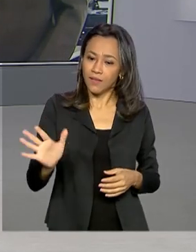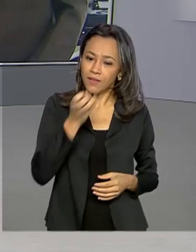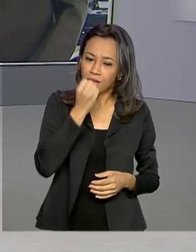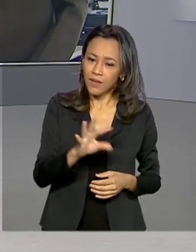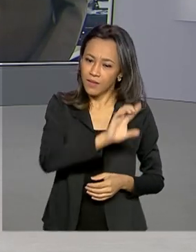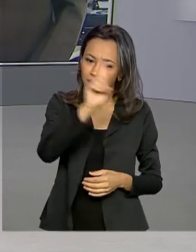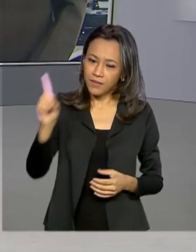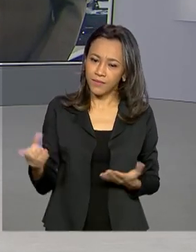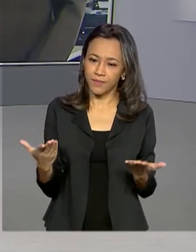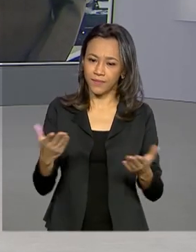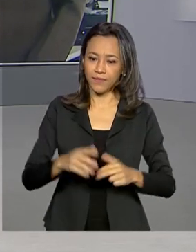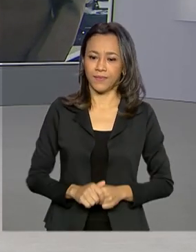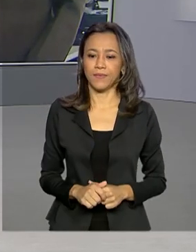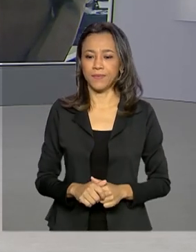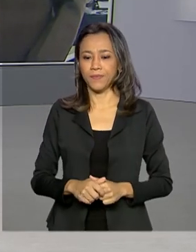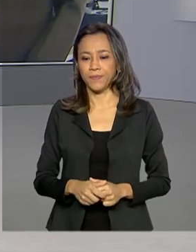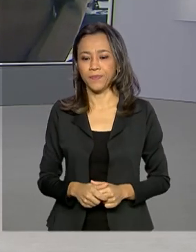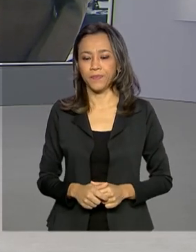você.